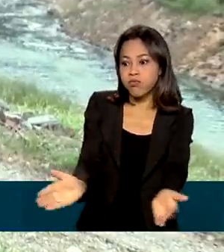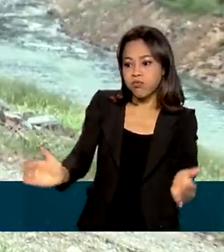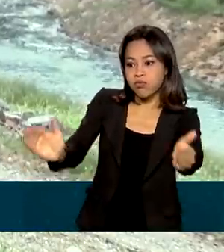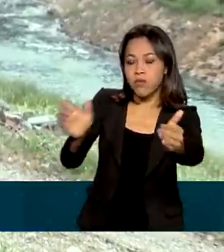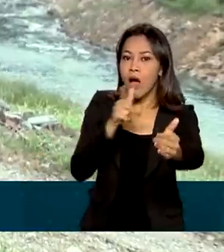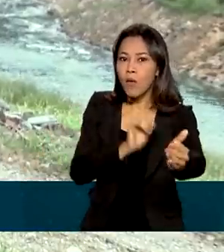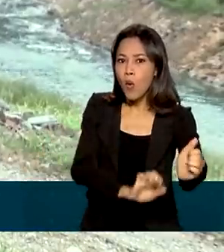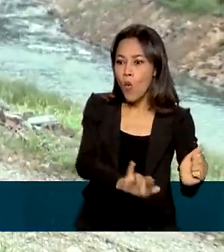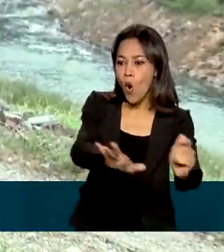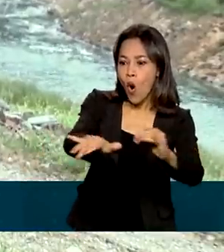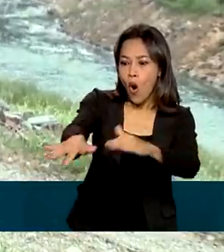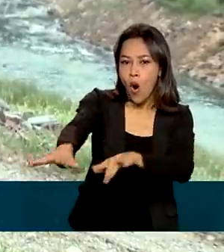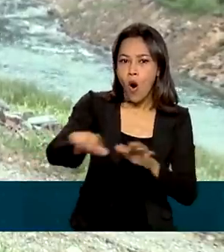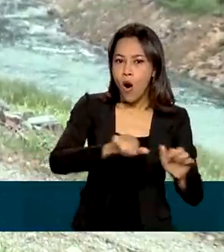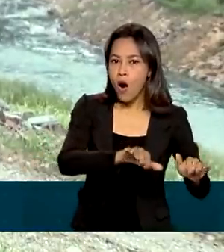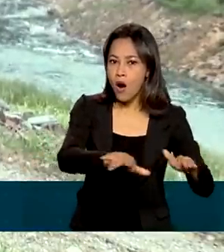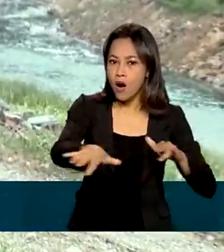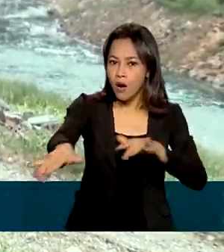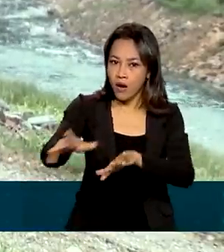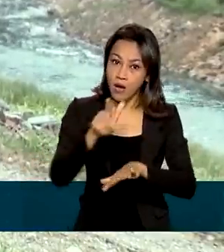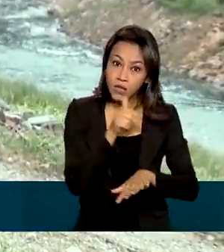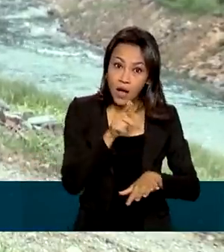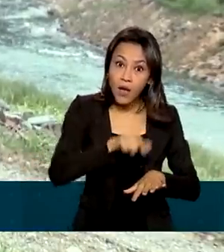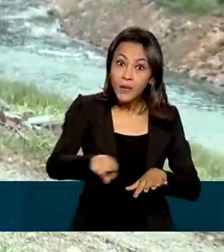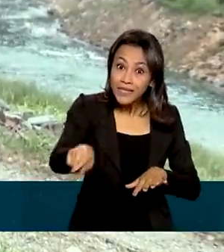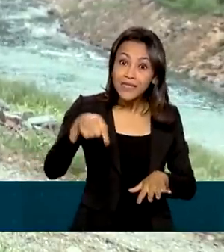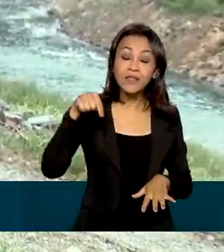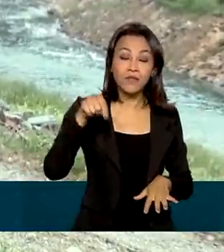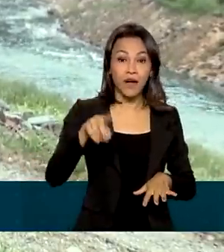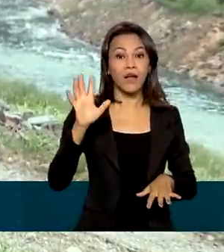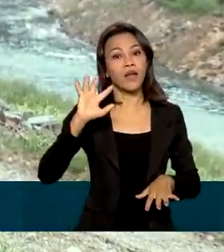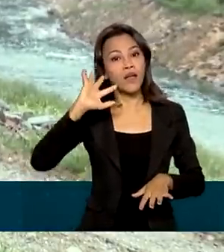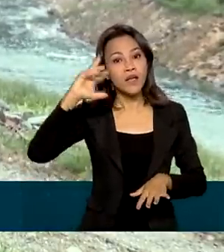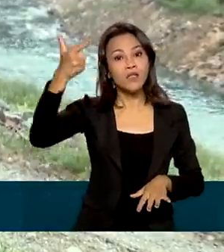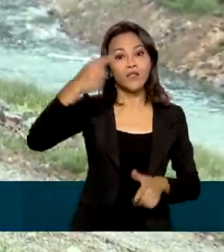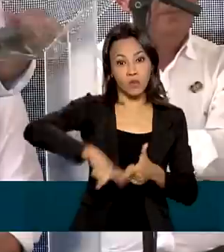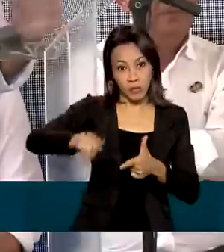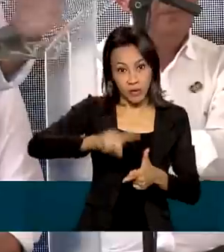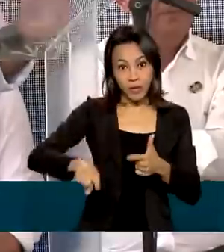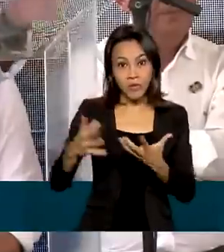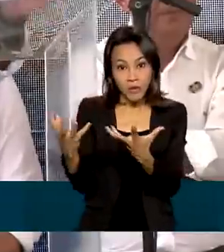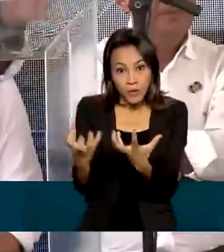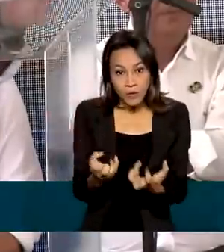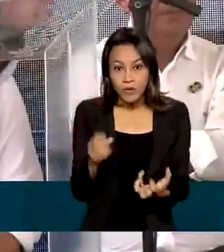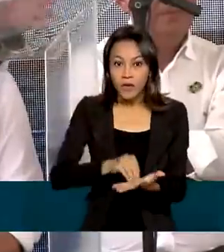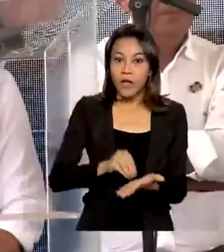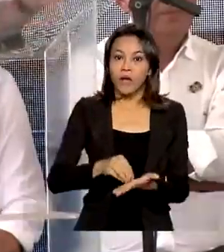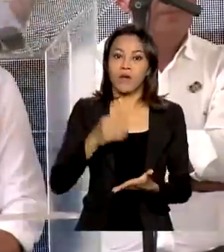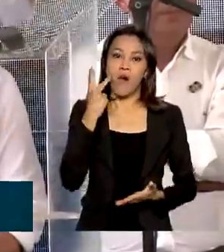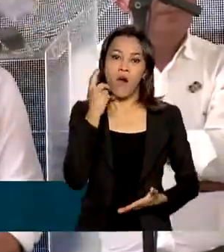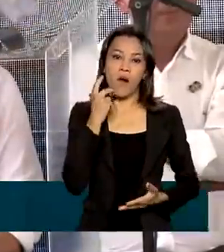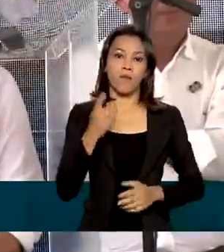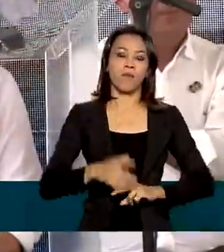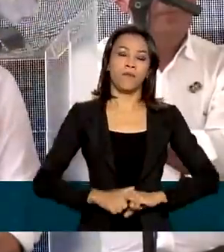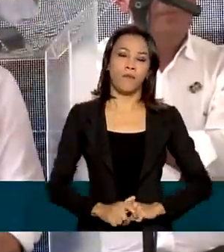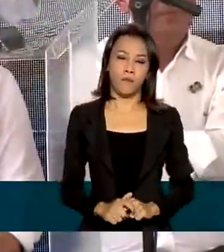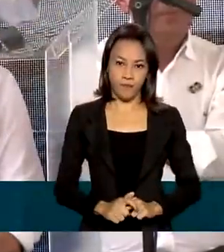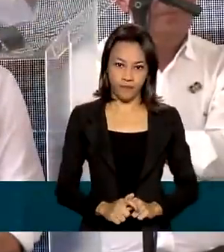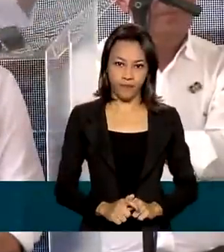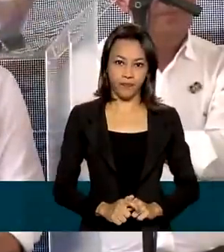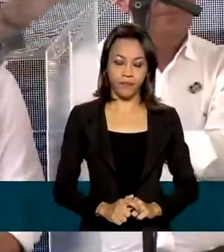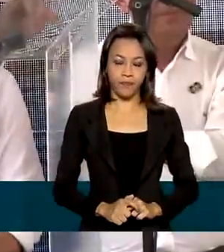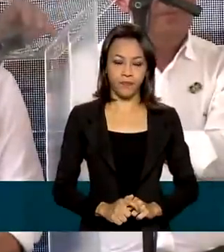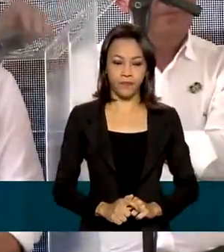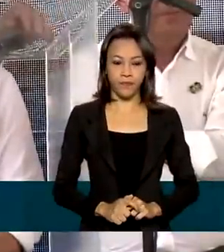considerada uma solução definitiva para as secas que atingem o Ceará. Nós temos hoje uma reserva de água